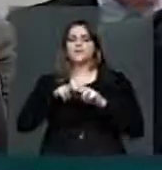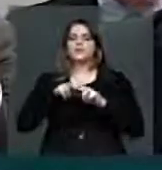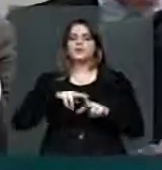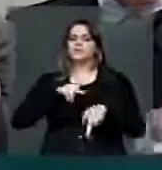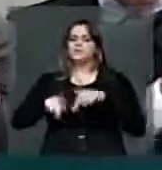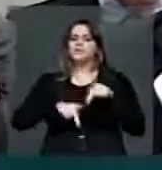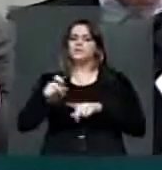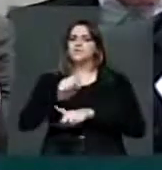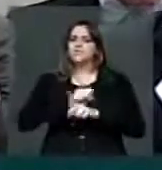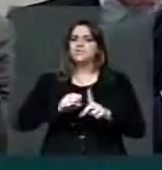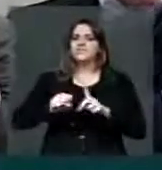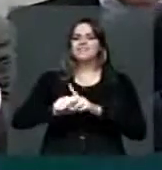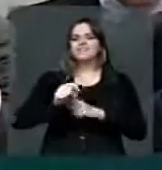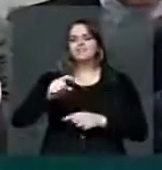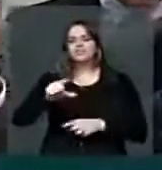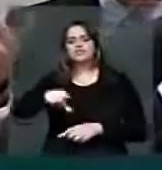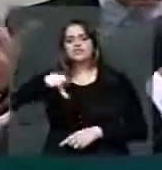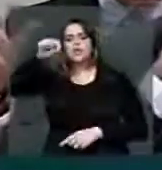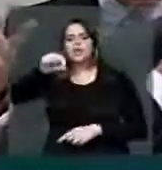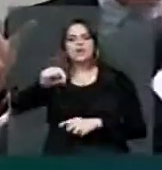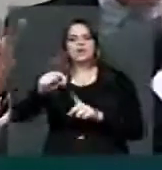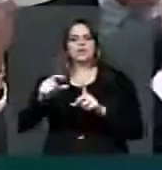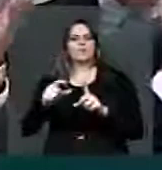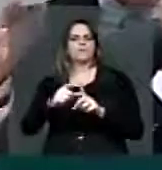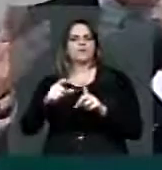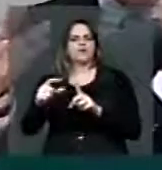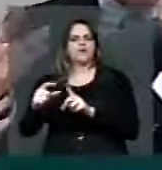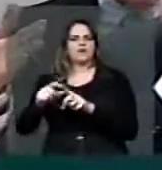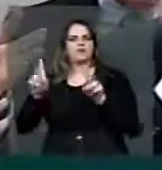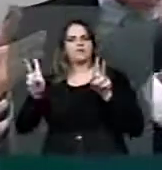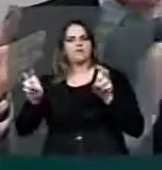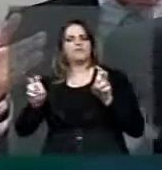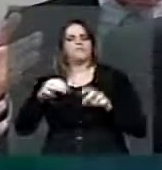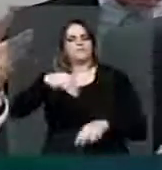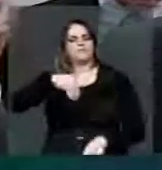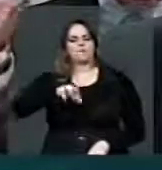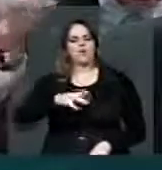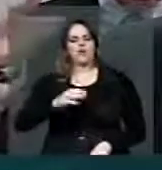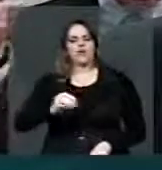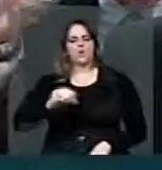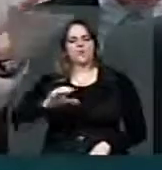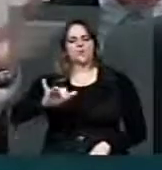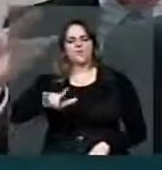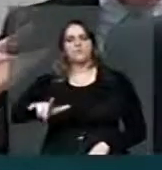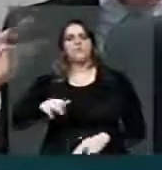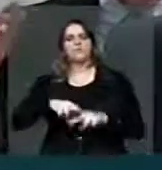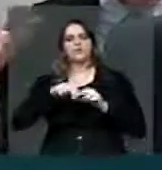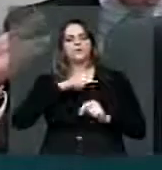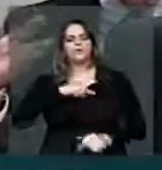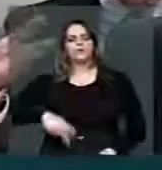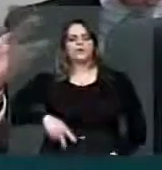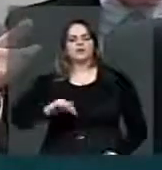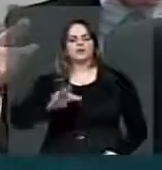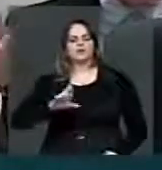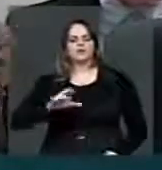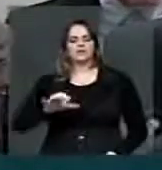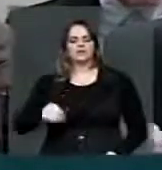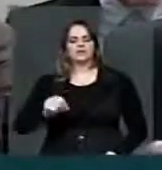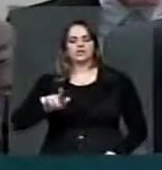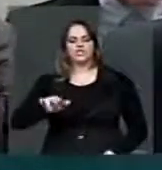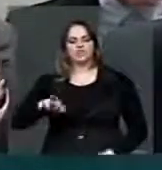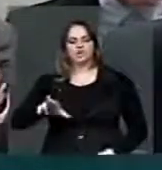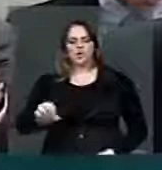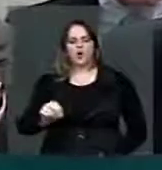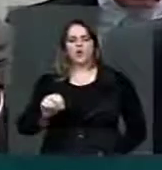sociedade brasileira. E o então Presidente Lula determinou o Ministro Tarso Geno, que além do mais é do Rio Grande do Sul, que